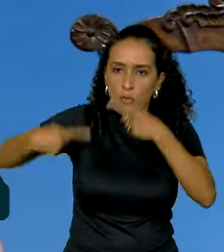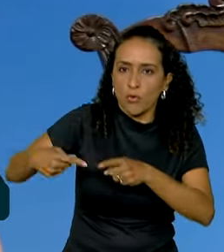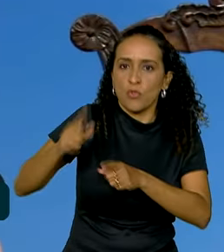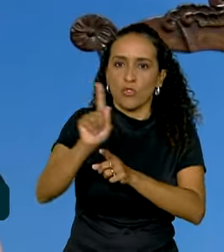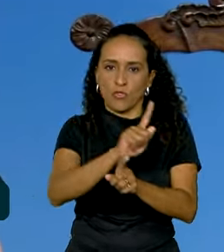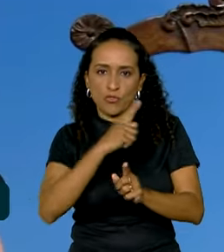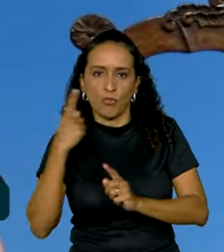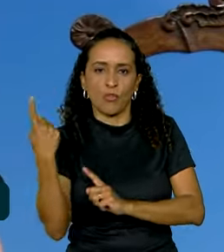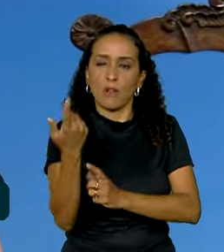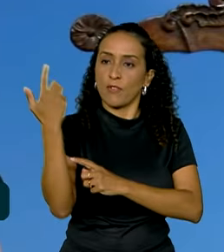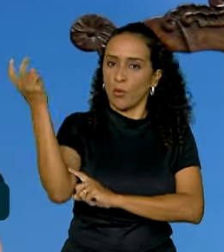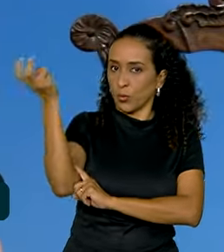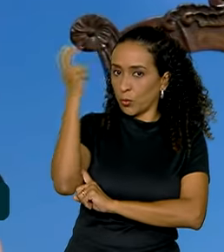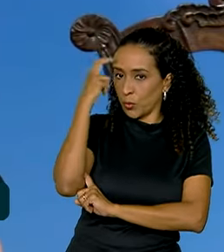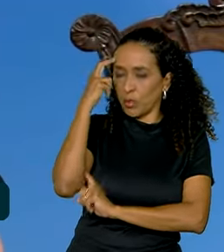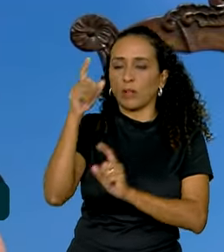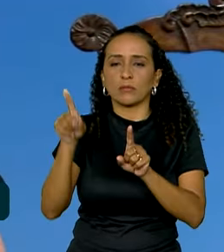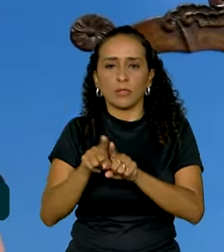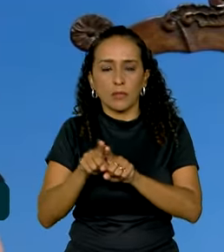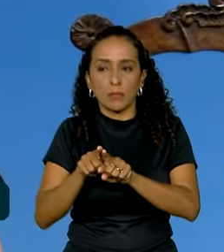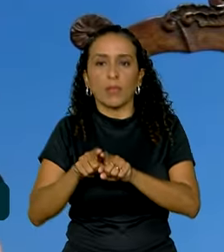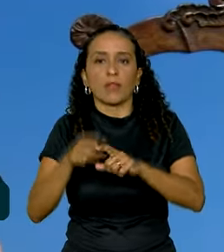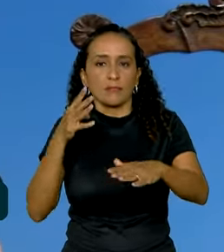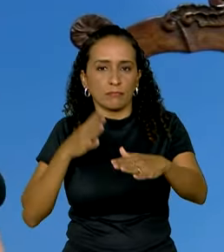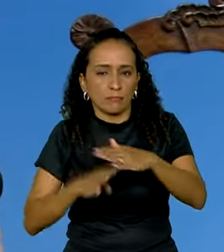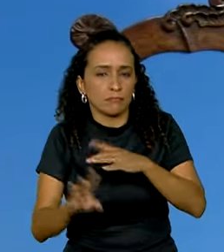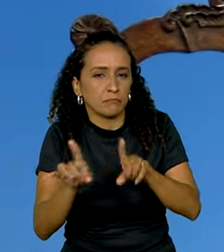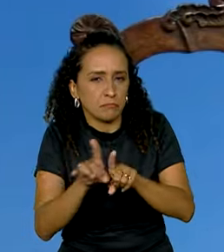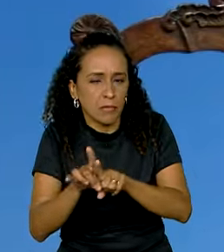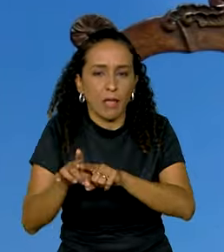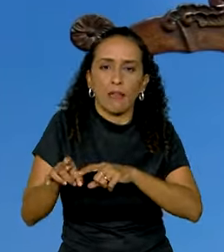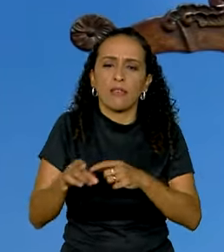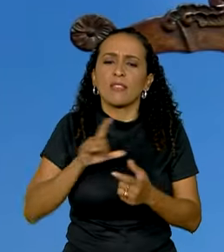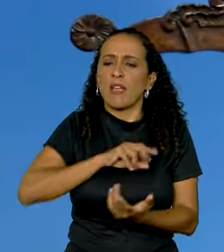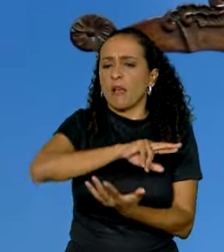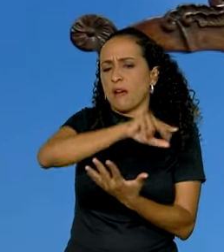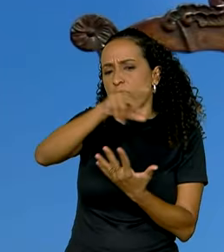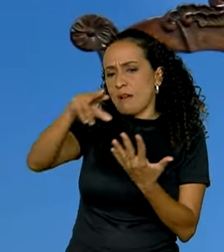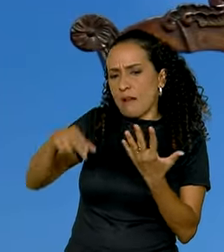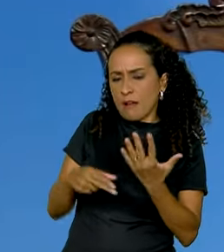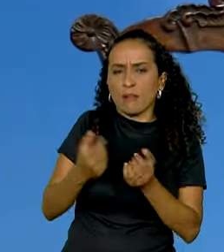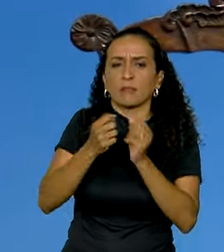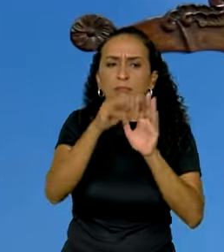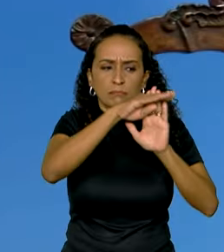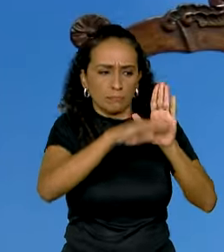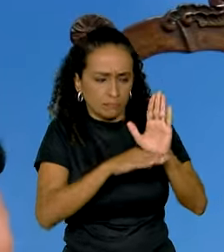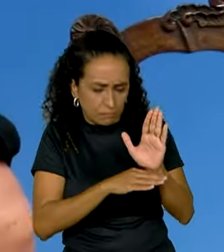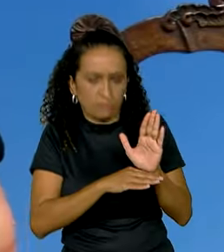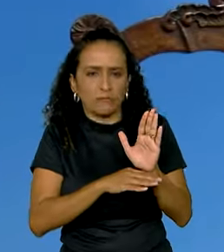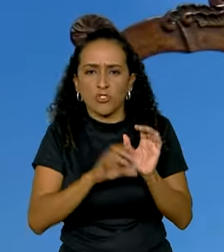geográfica, cultural, de migração, de crime. Nós temos uma agenda muito mais ampla do que apenas o comércio.